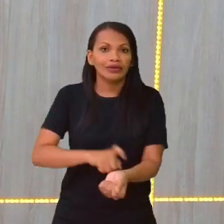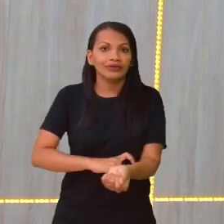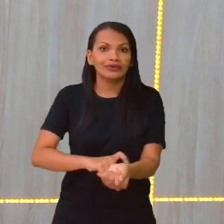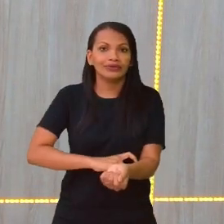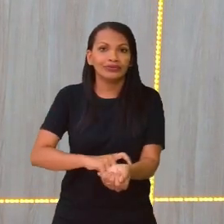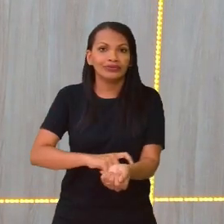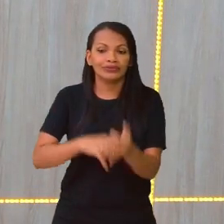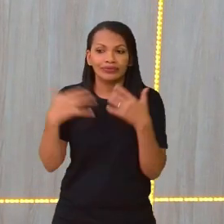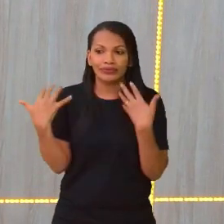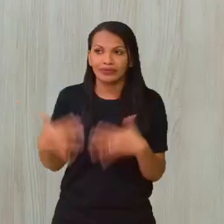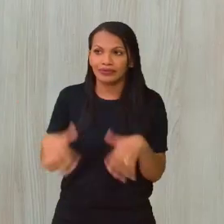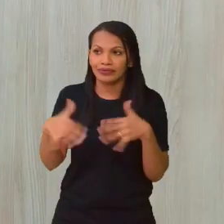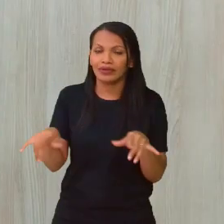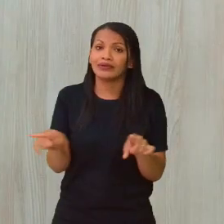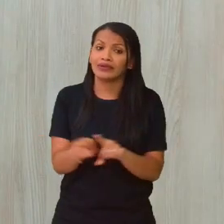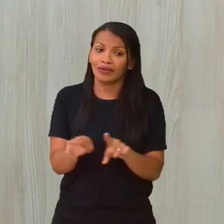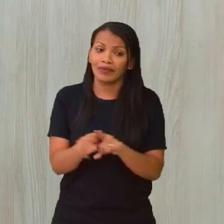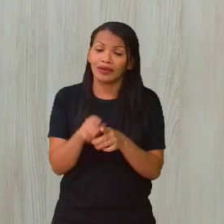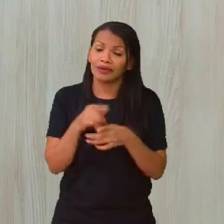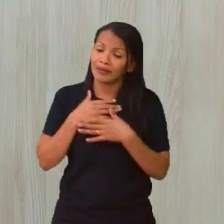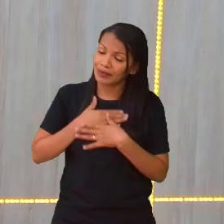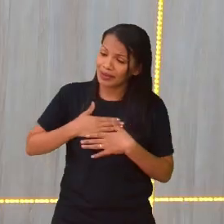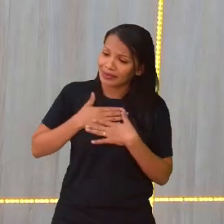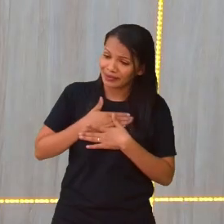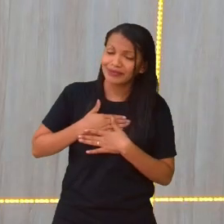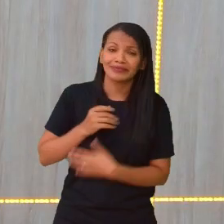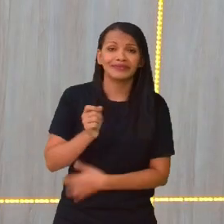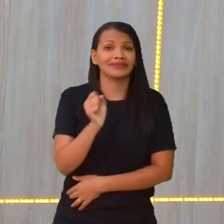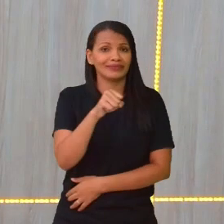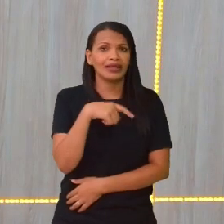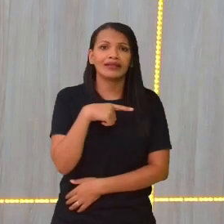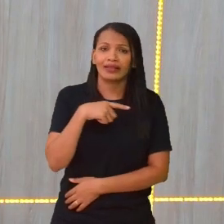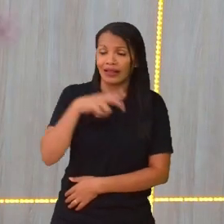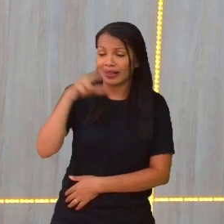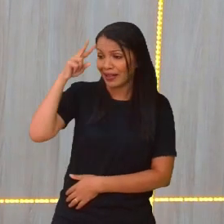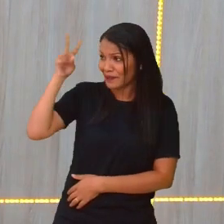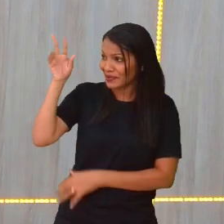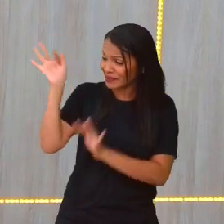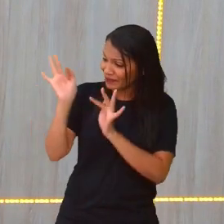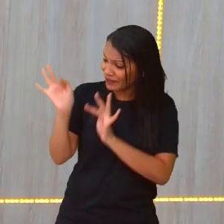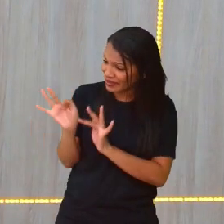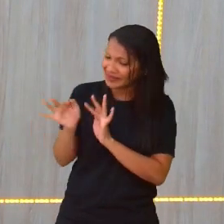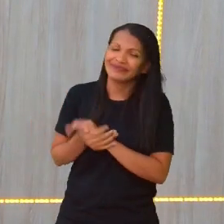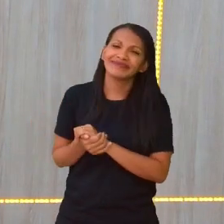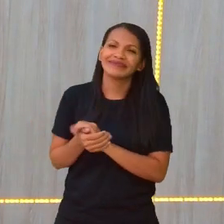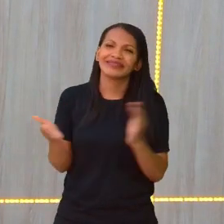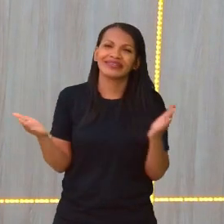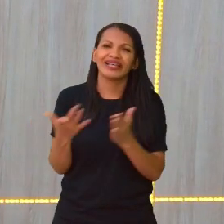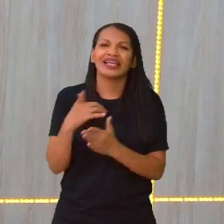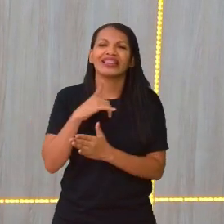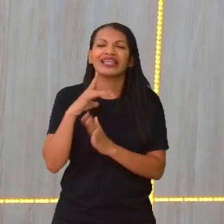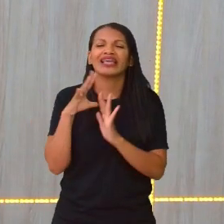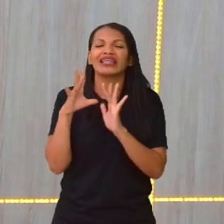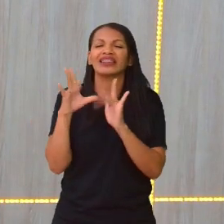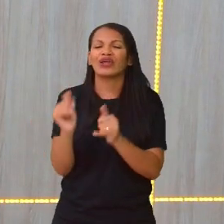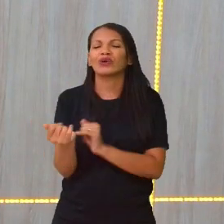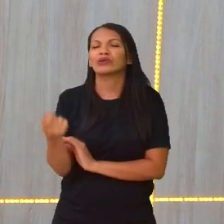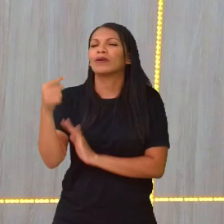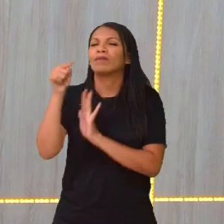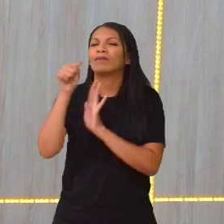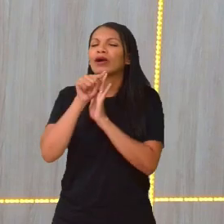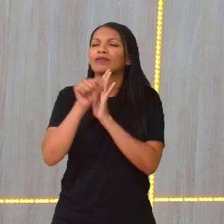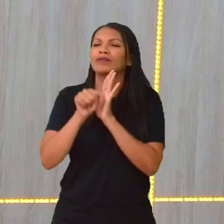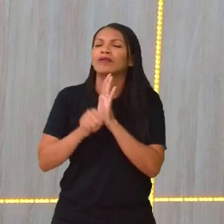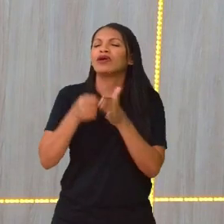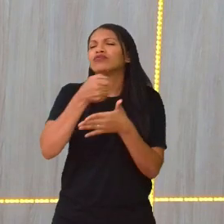Terrível, mas também muito prazeroso. Eu acho que quem acompanhou tem lembranças felizes, né? Verdade. E aqui a gente tem todo o editorial que está